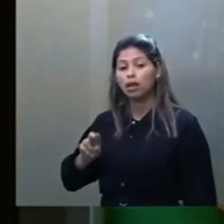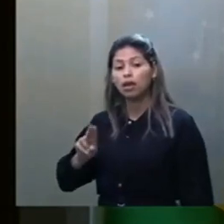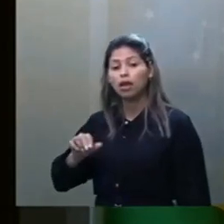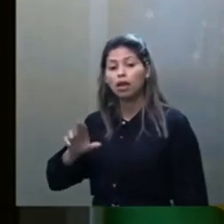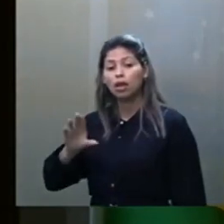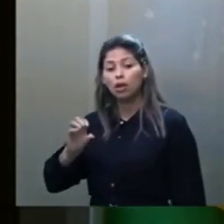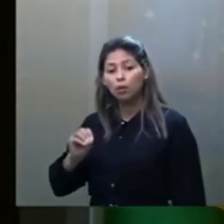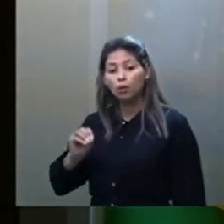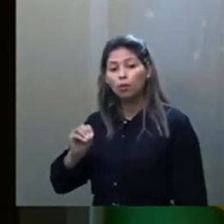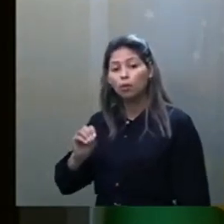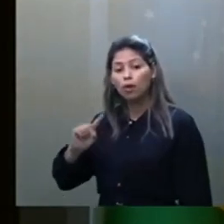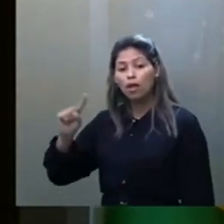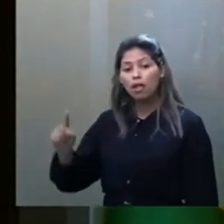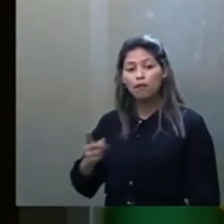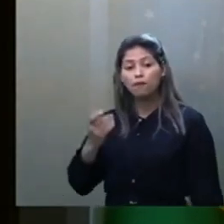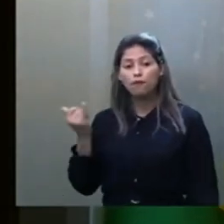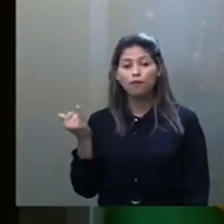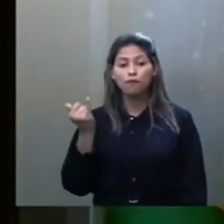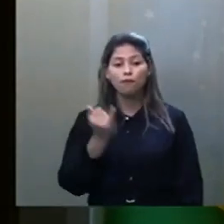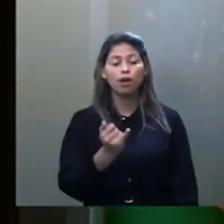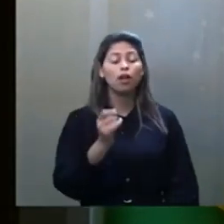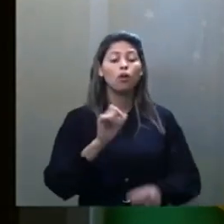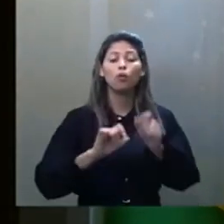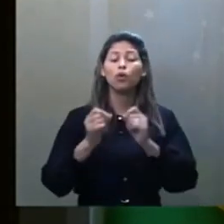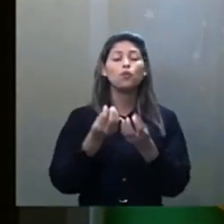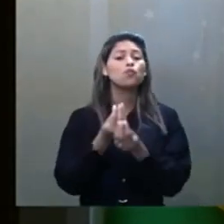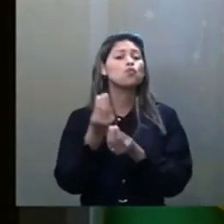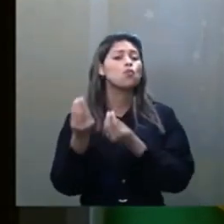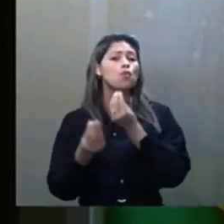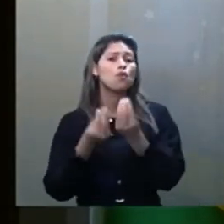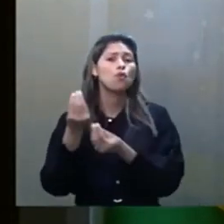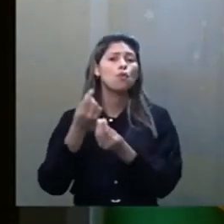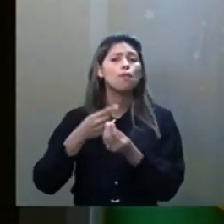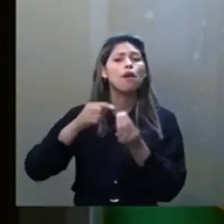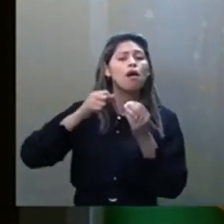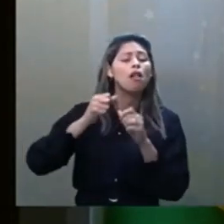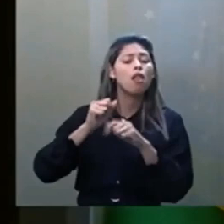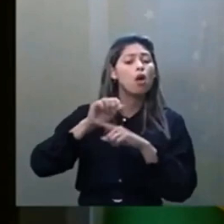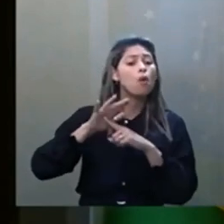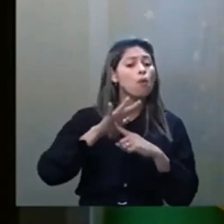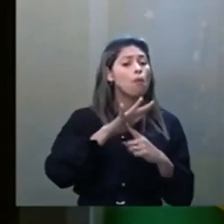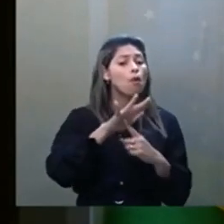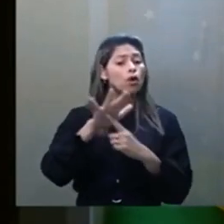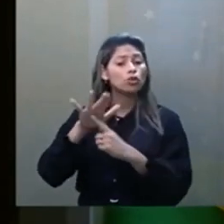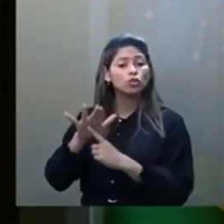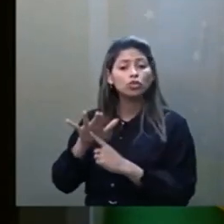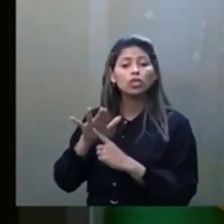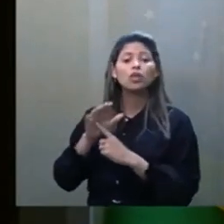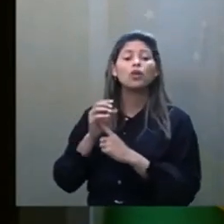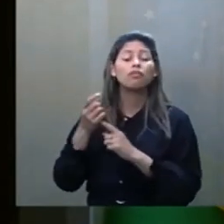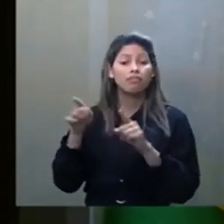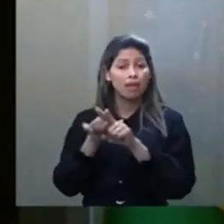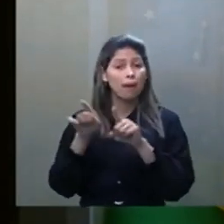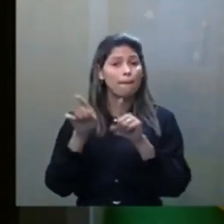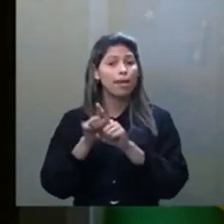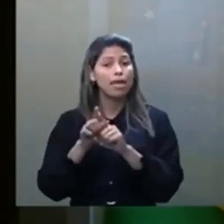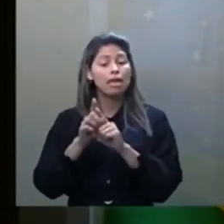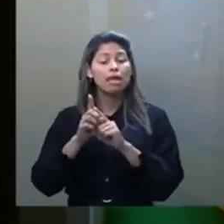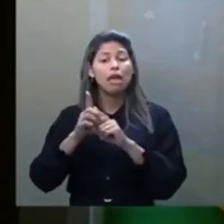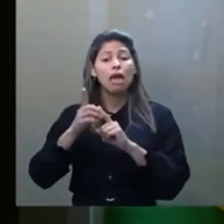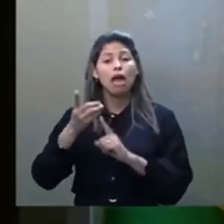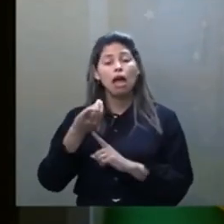De viciadas. A bordo de corpos apresentando mogolismo, hidrocefalia, paralisia, cegueira,